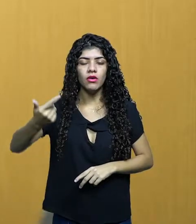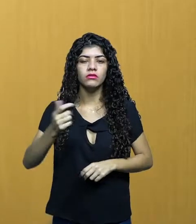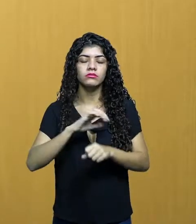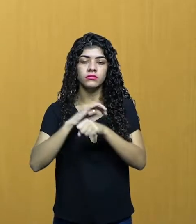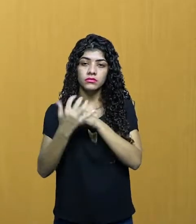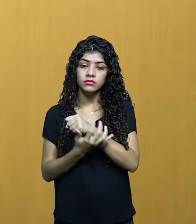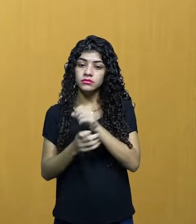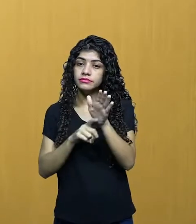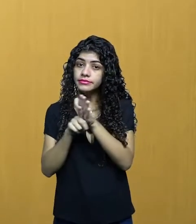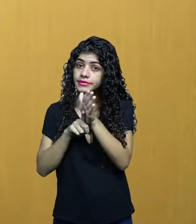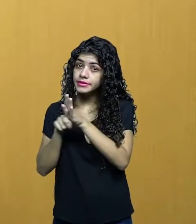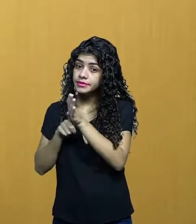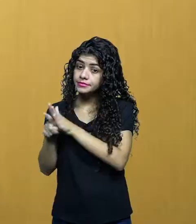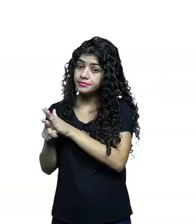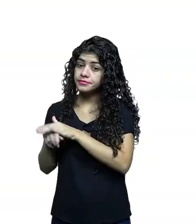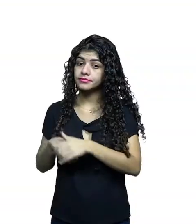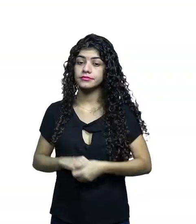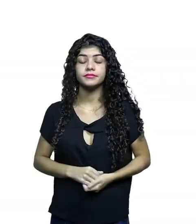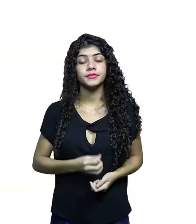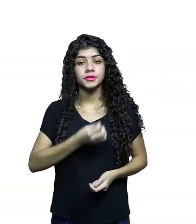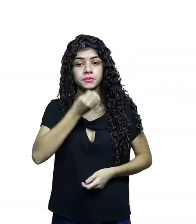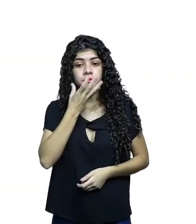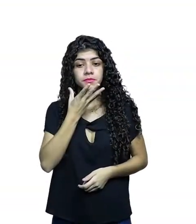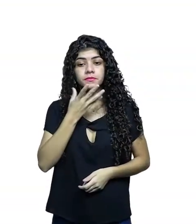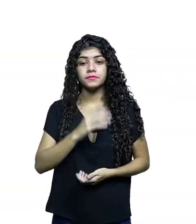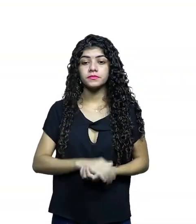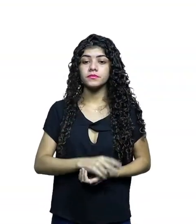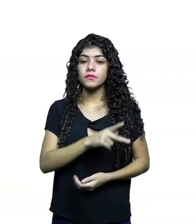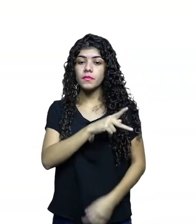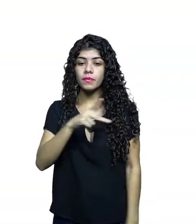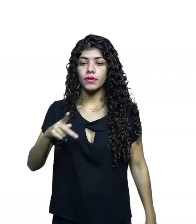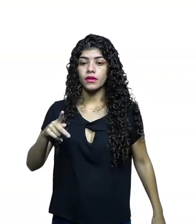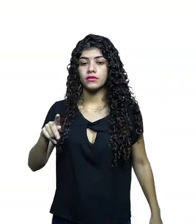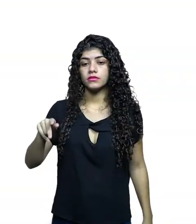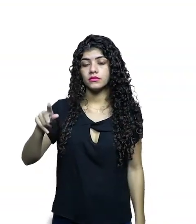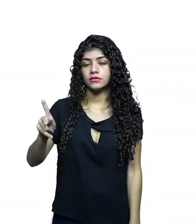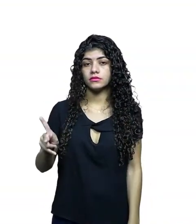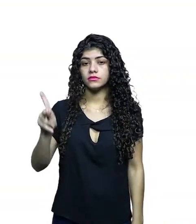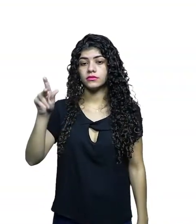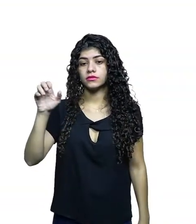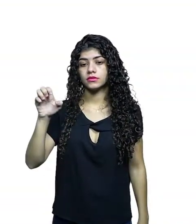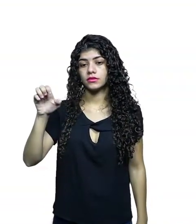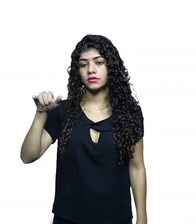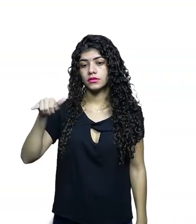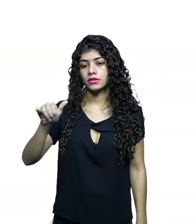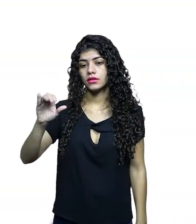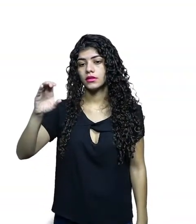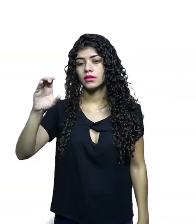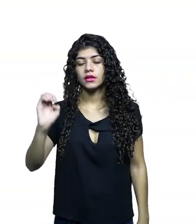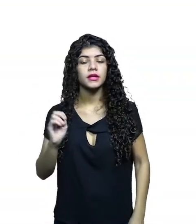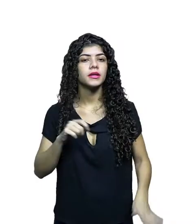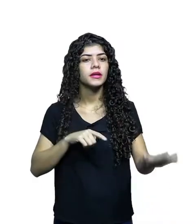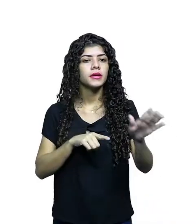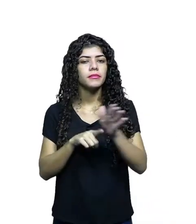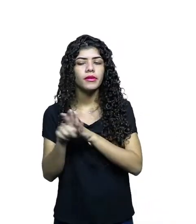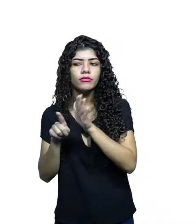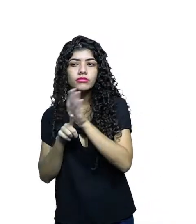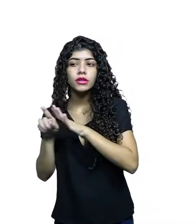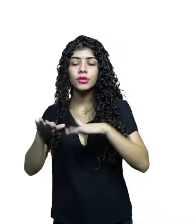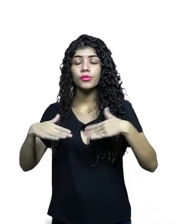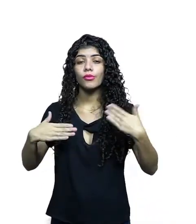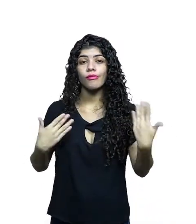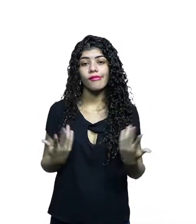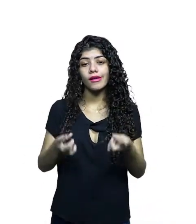-pandemia? Vamos pesquisar? Bom, a professora Casey terminou a aula perguntando quais as